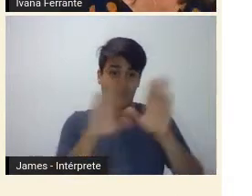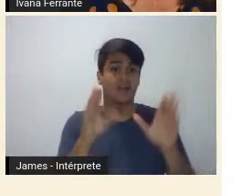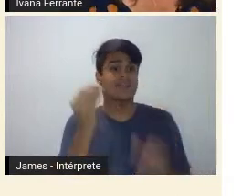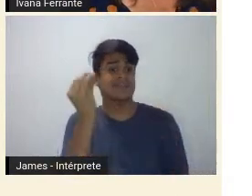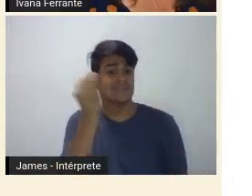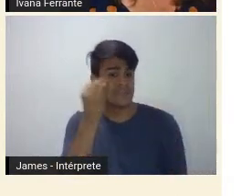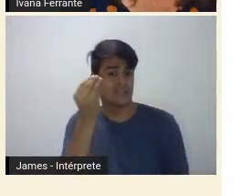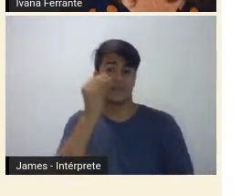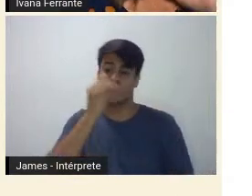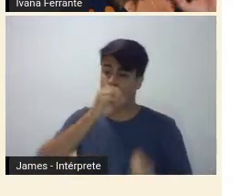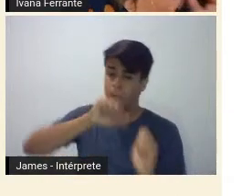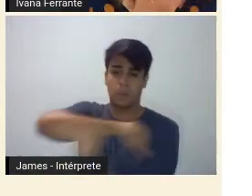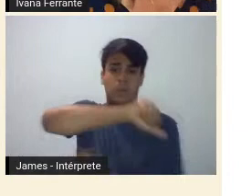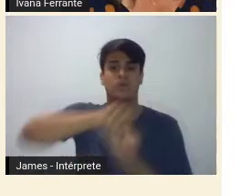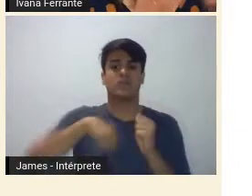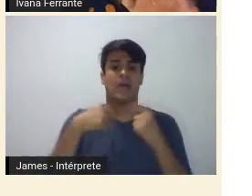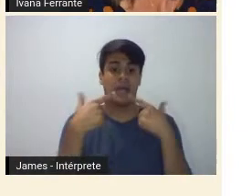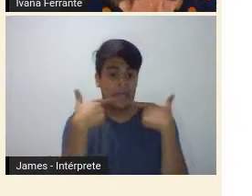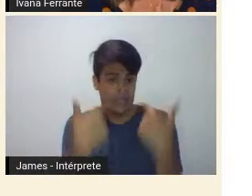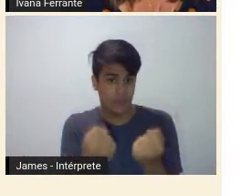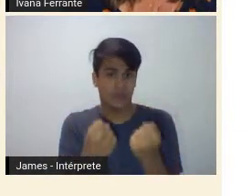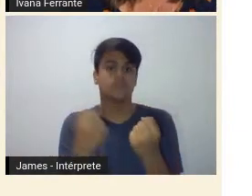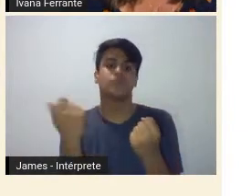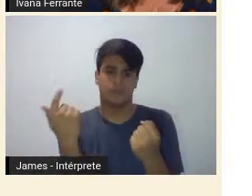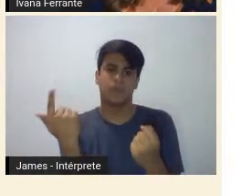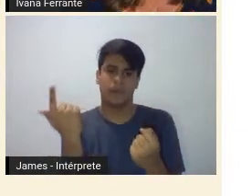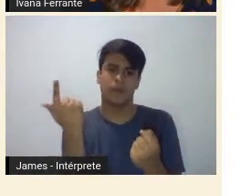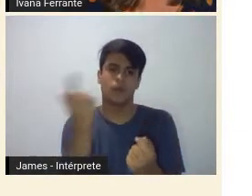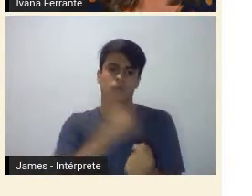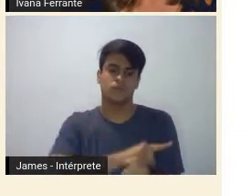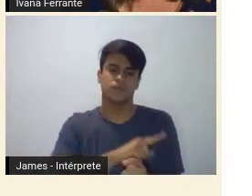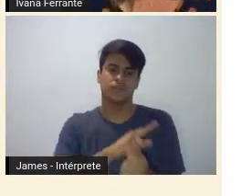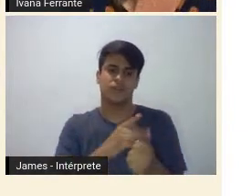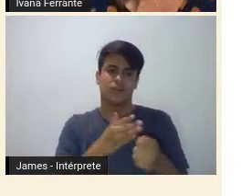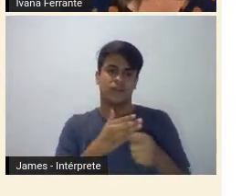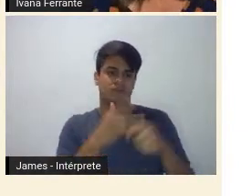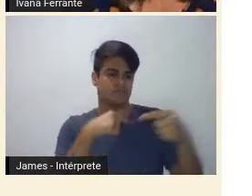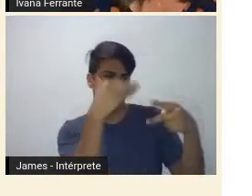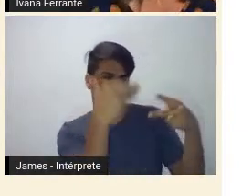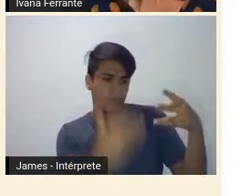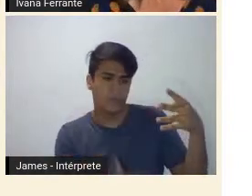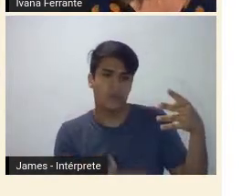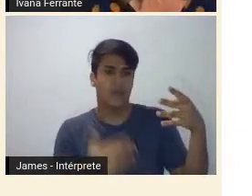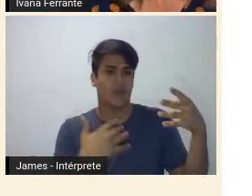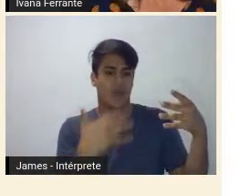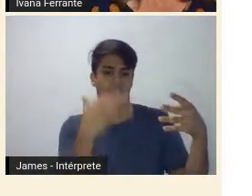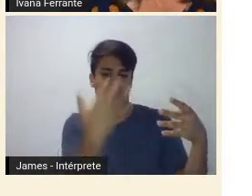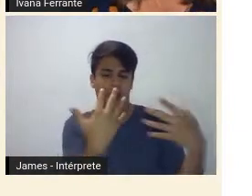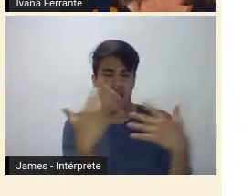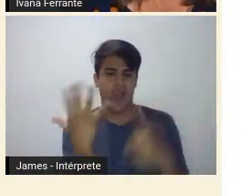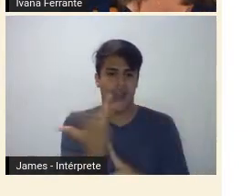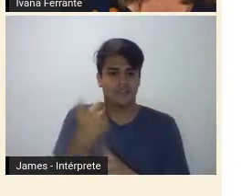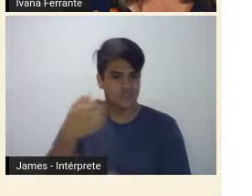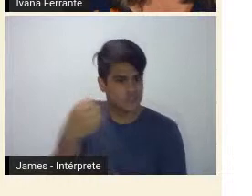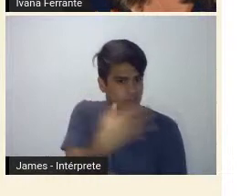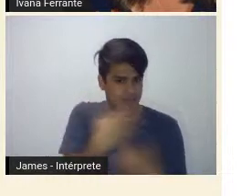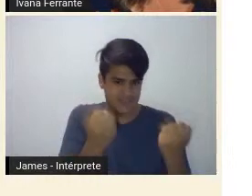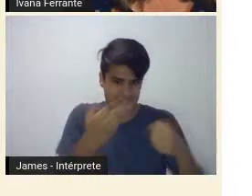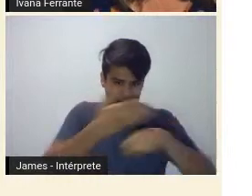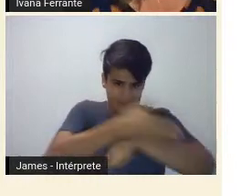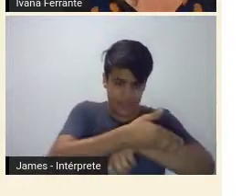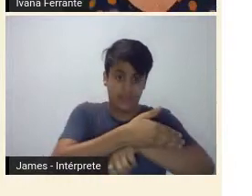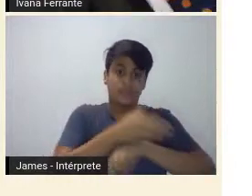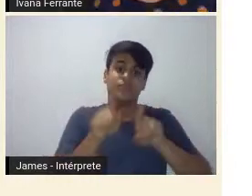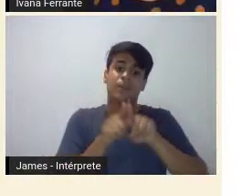linguagem para se inserem nas requisições da arte nova e algum conto e